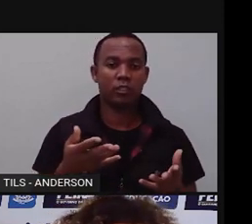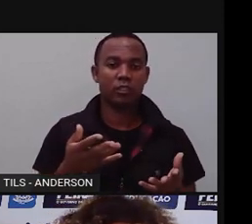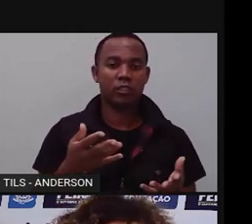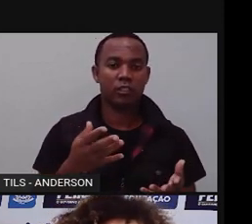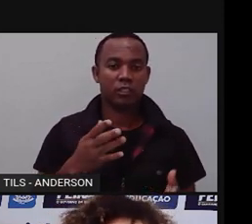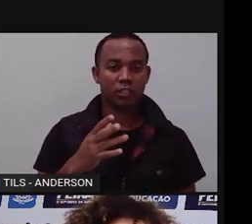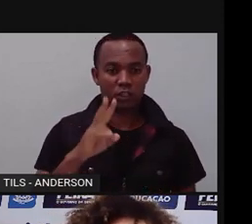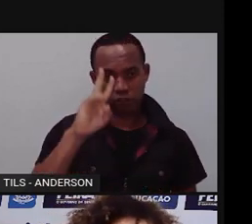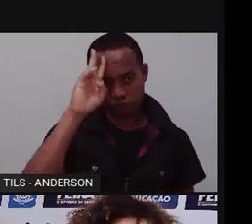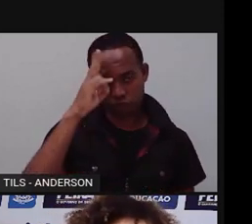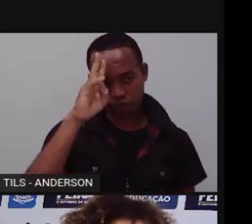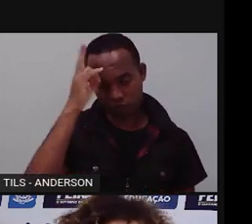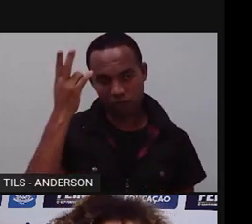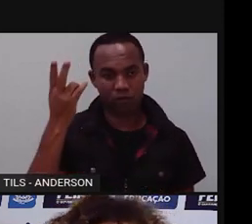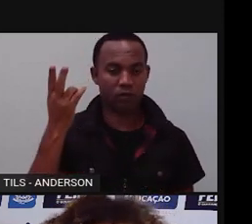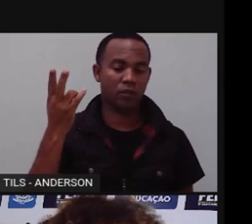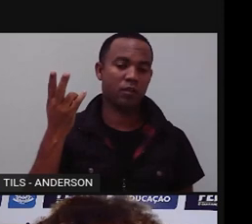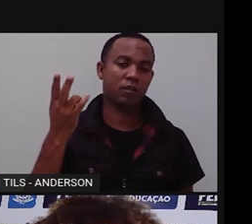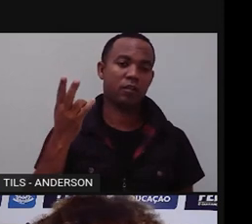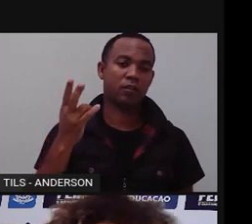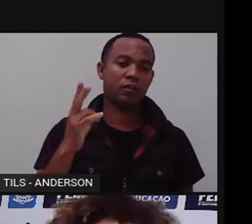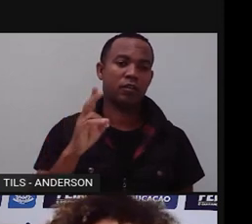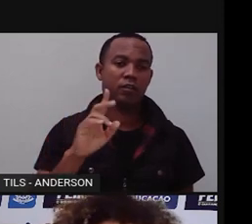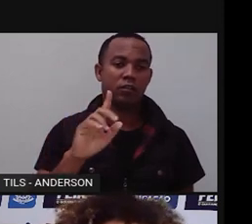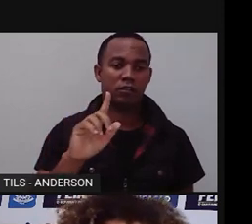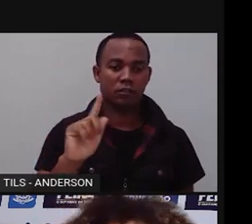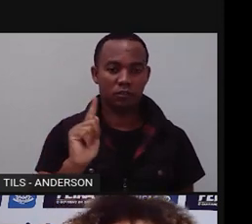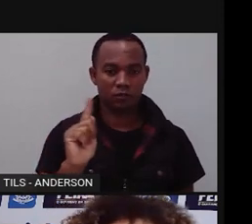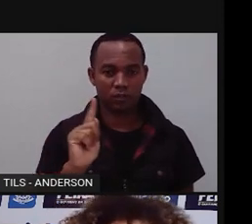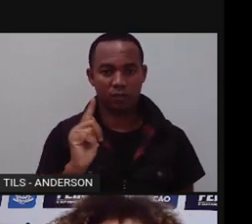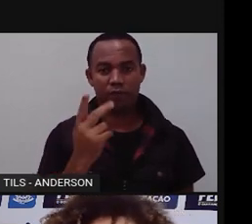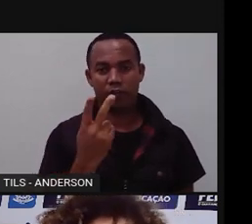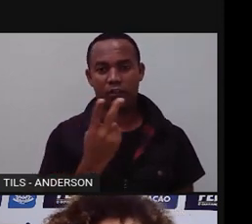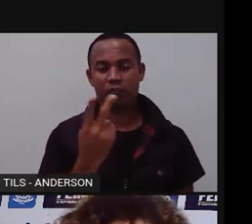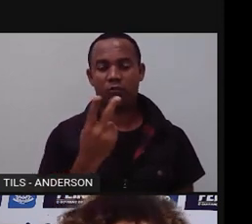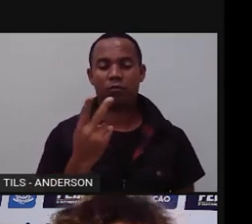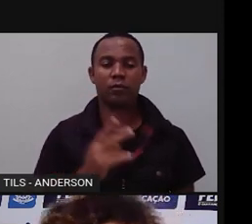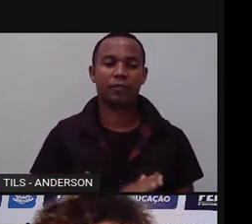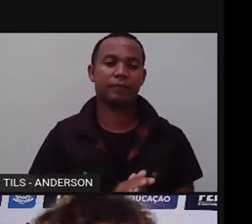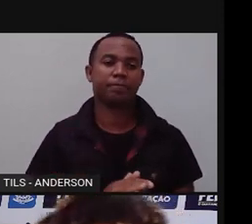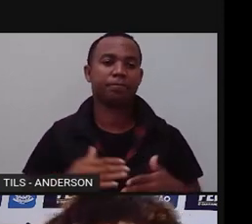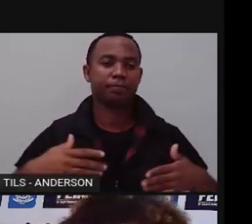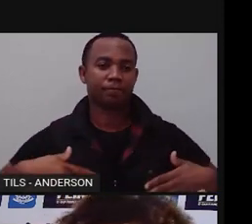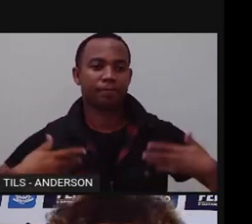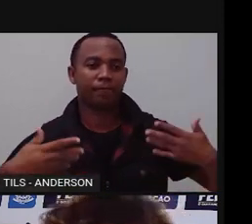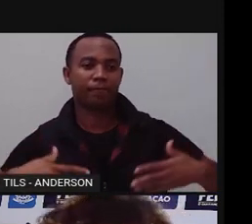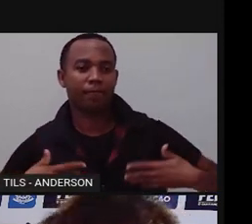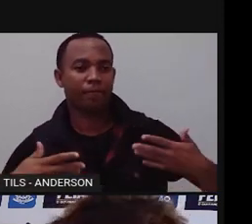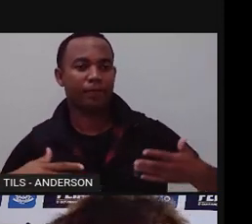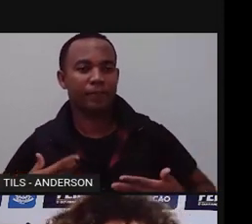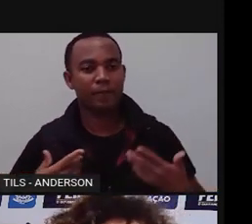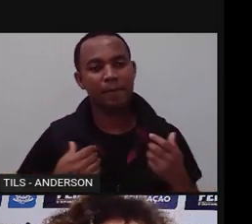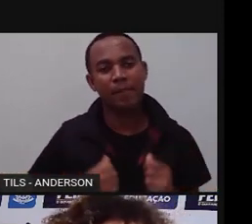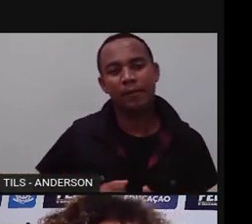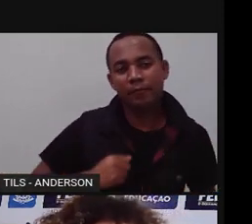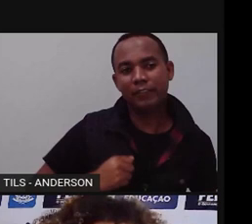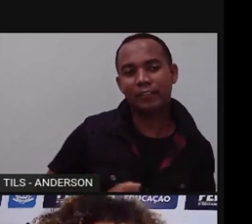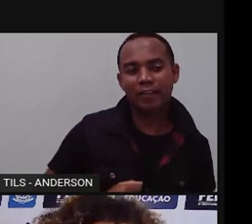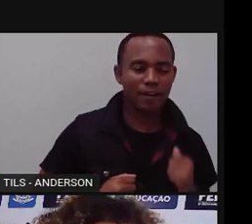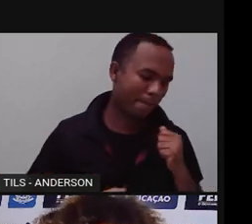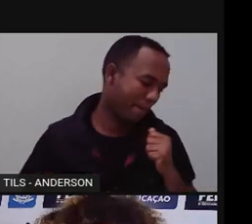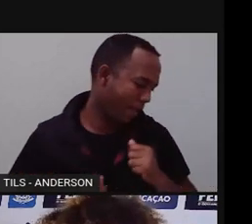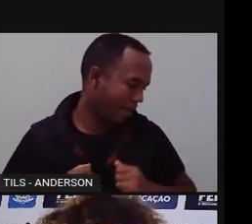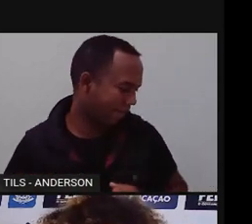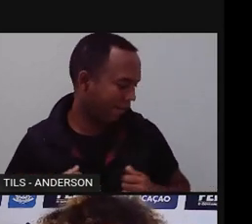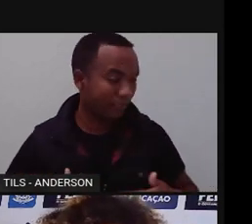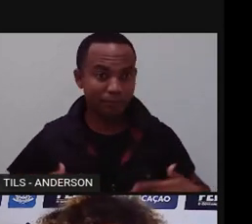humanas. Aula aí com Pró Maria, Anderson. Vamos lá, terceiro ano, todo mundo a ser animado como a gente, ó? Uh! Vamos lá, né?